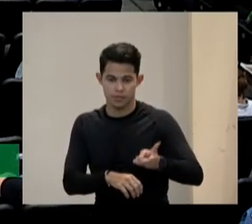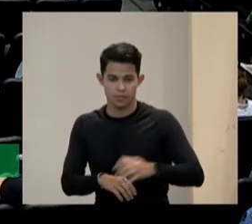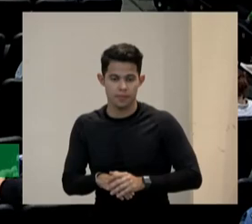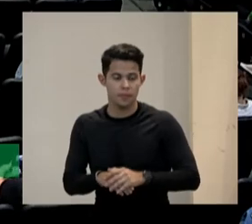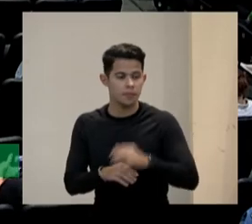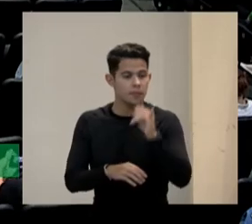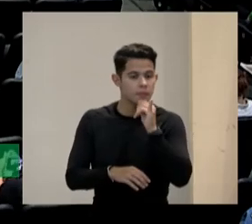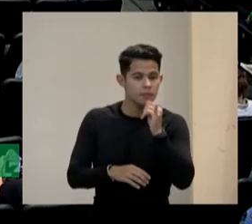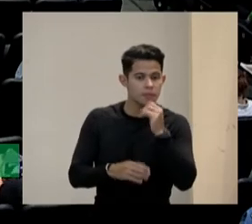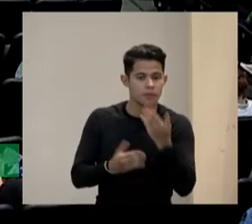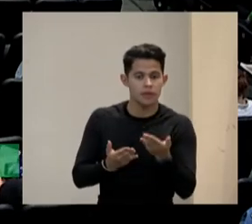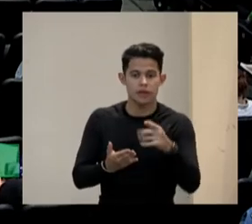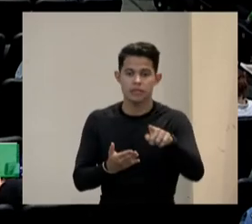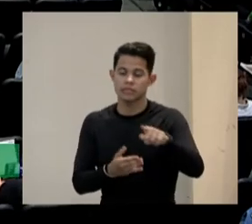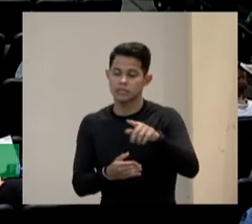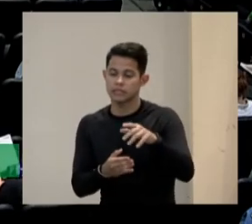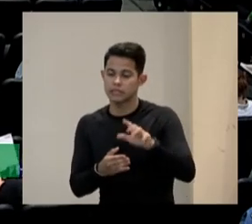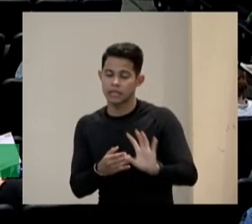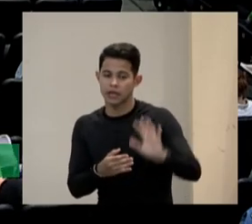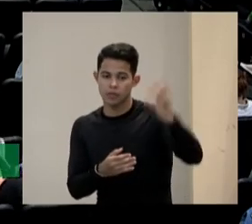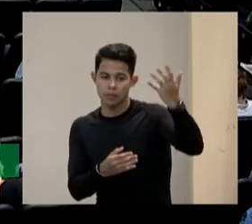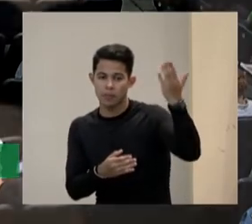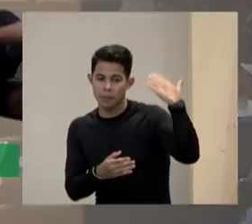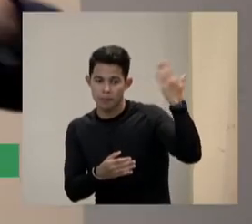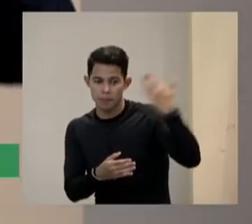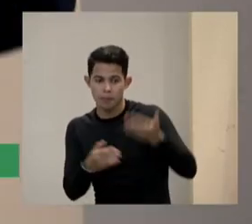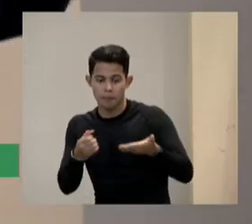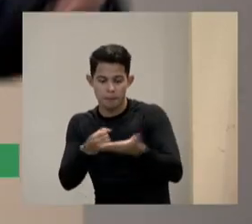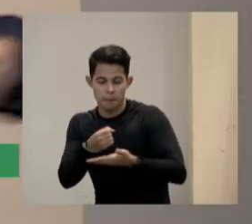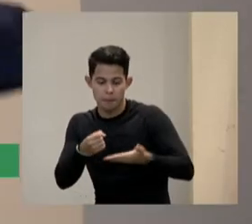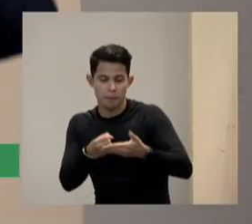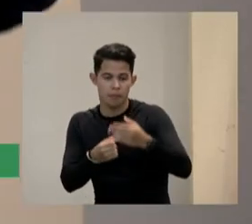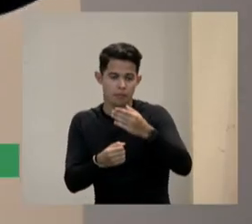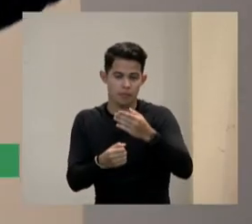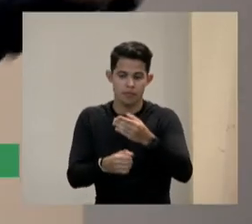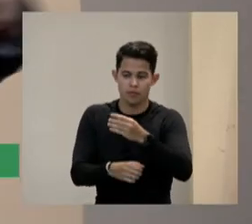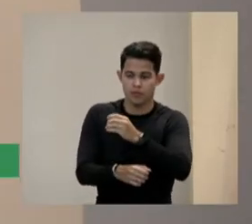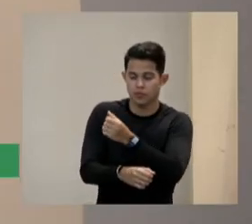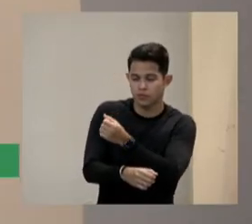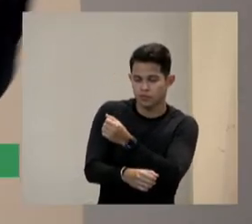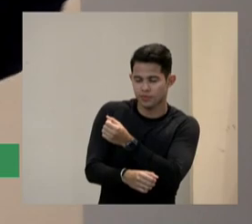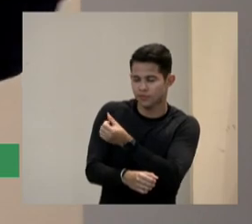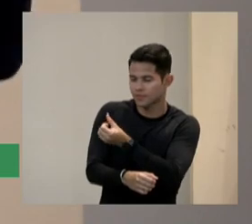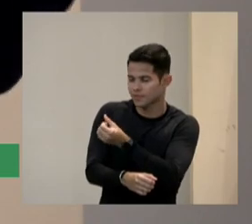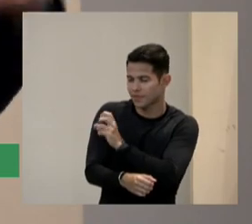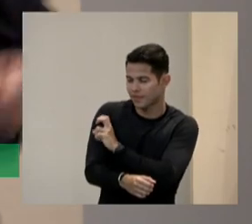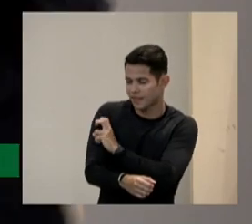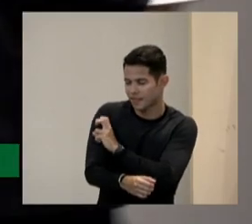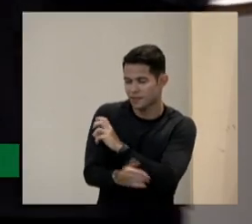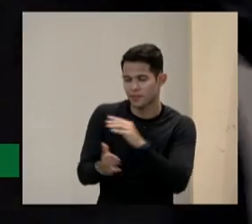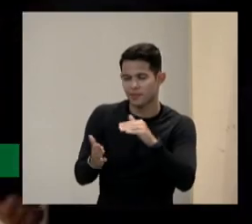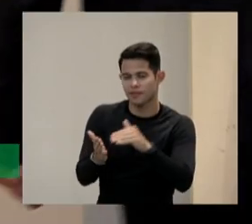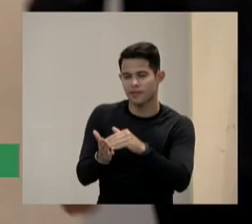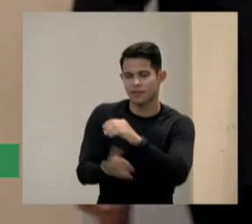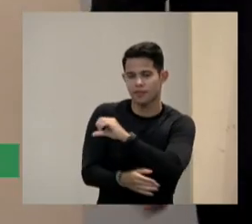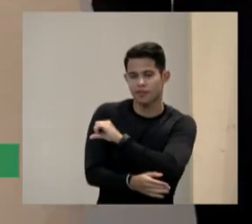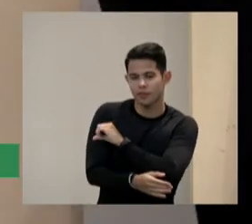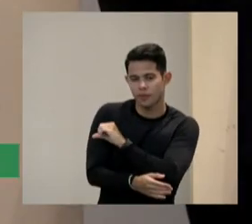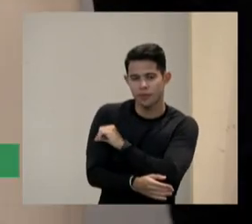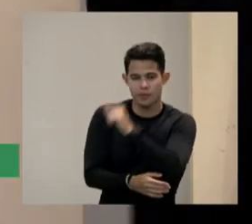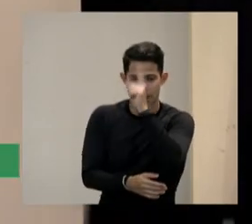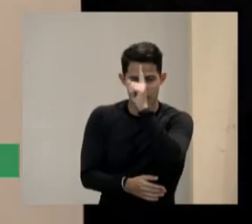sala de aula aconteceu um fato ensino fundamental ensino médio ensino superior aconteceu um fato muito importante e a gente